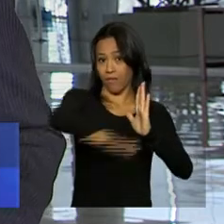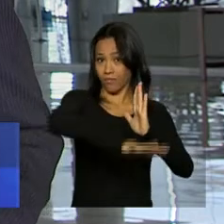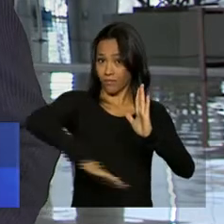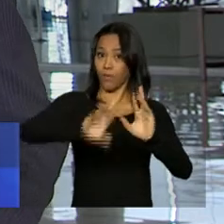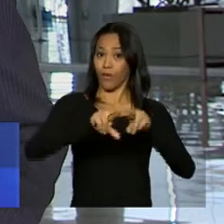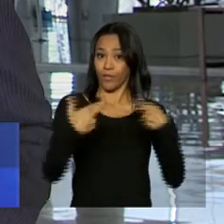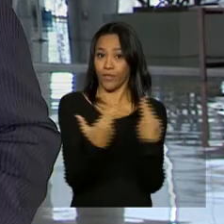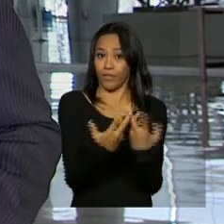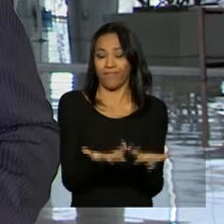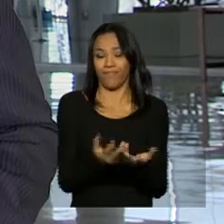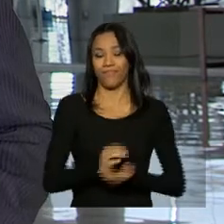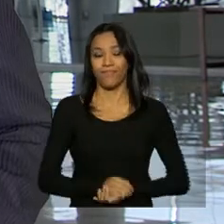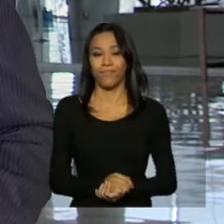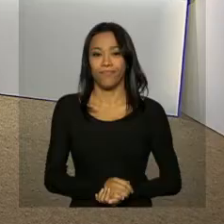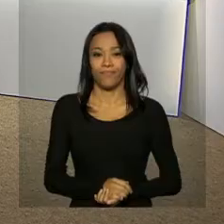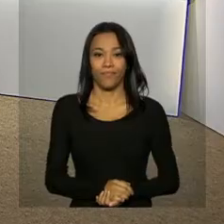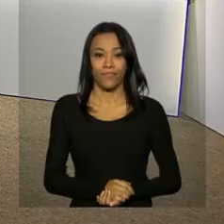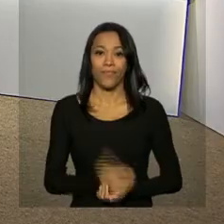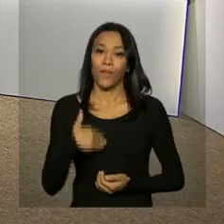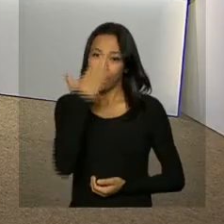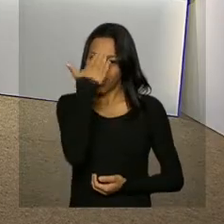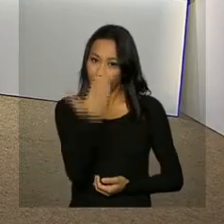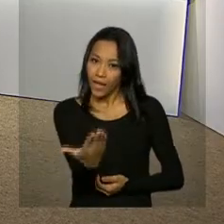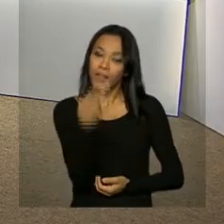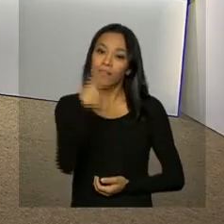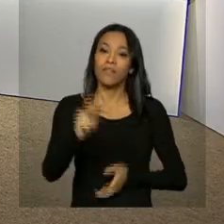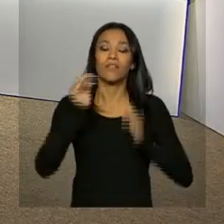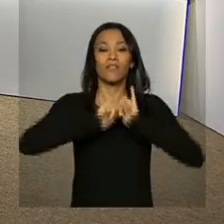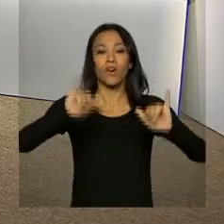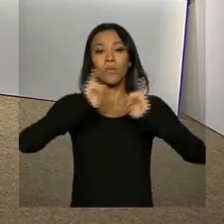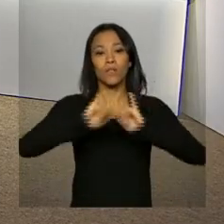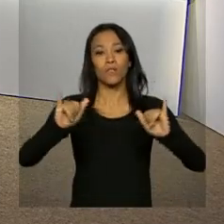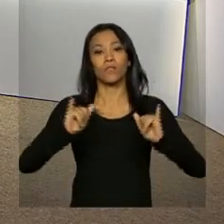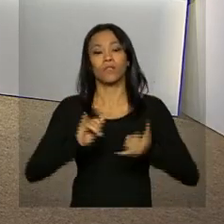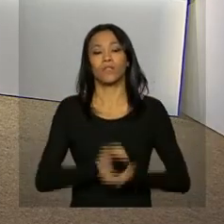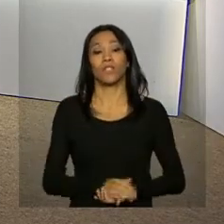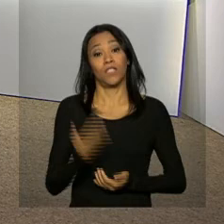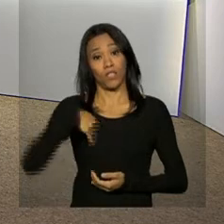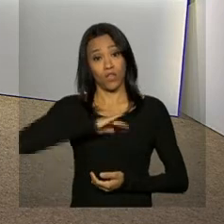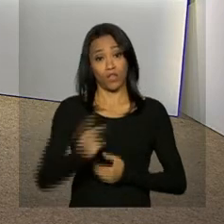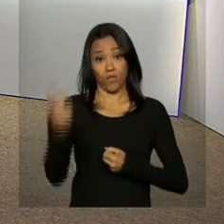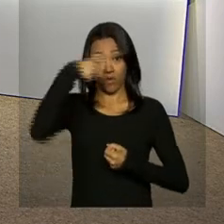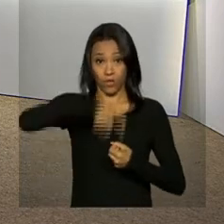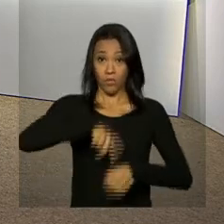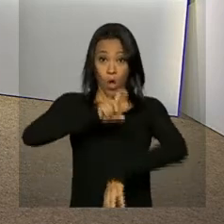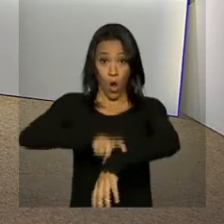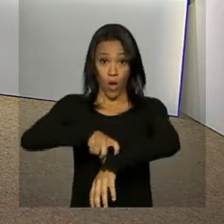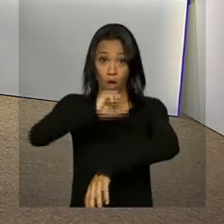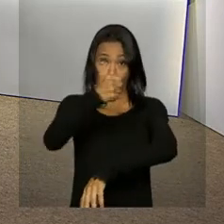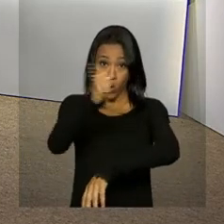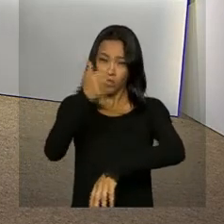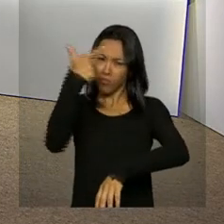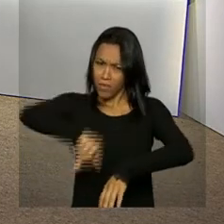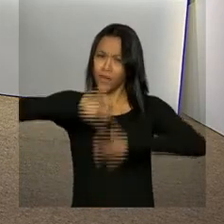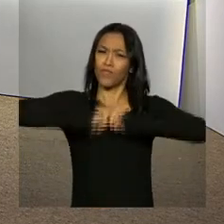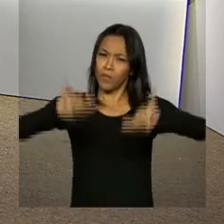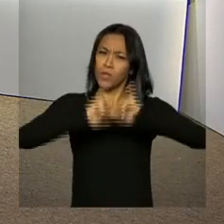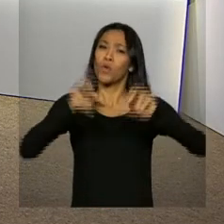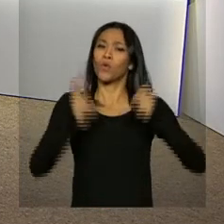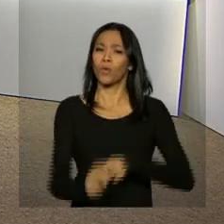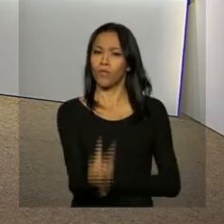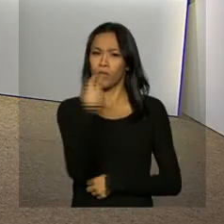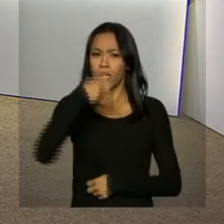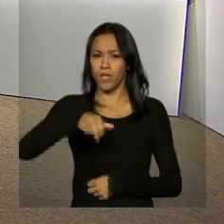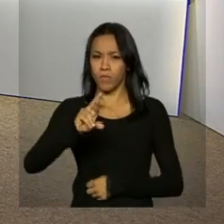Planalto. Daniele. Obrigada, Leandro, pelas suas informações ao vivo. E nós voltamos às 11 horas com mais informações.